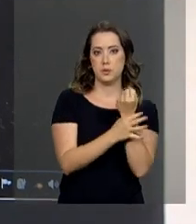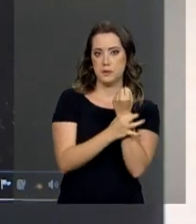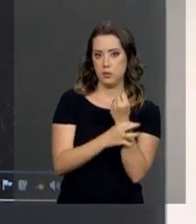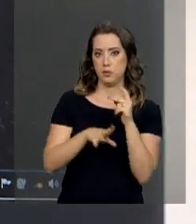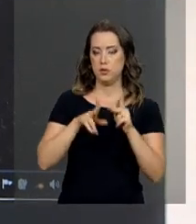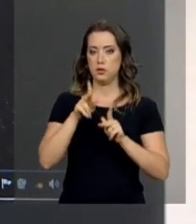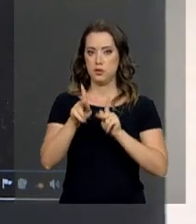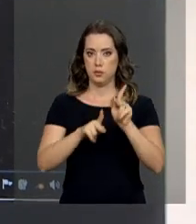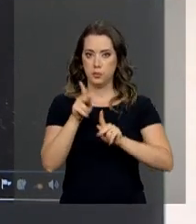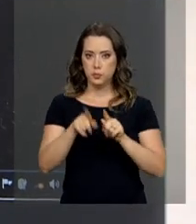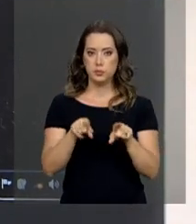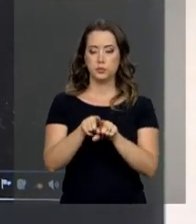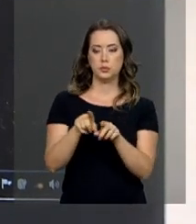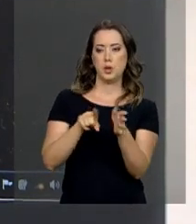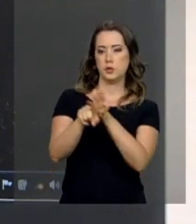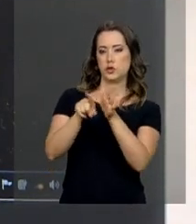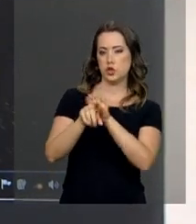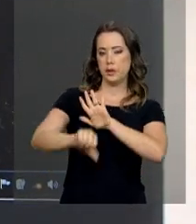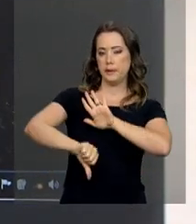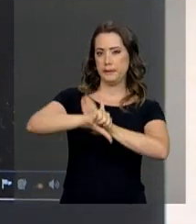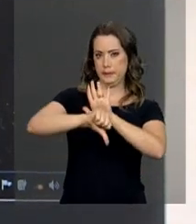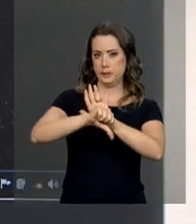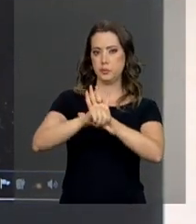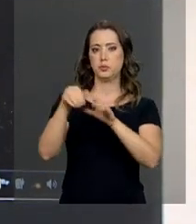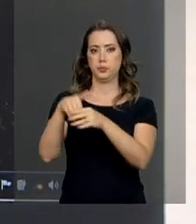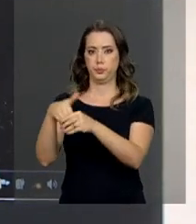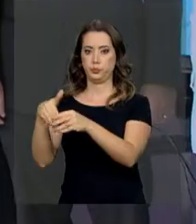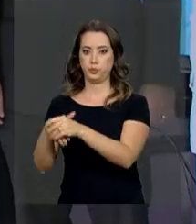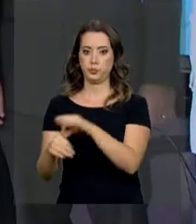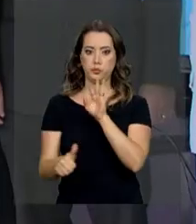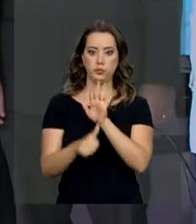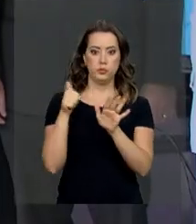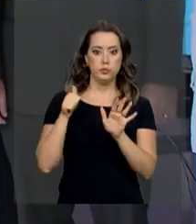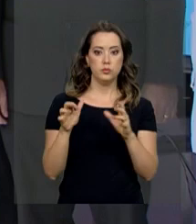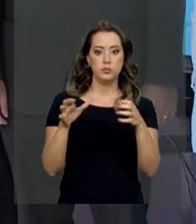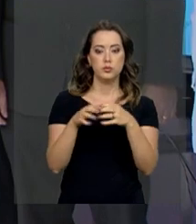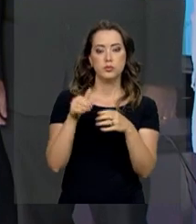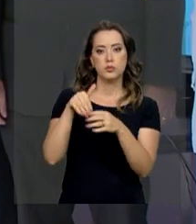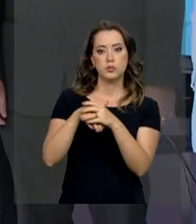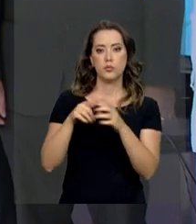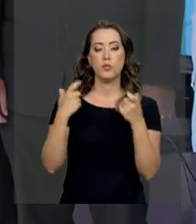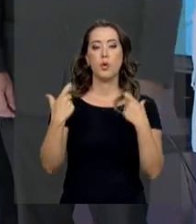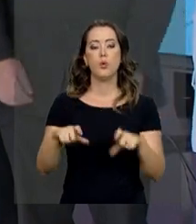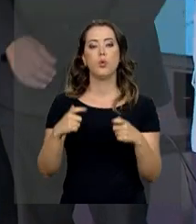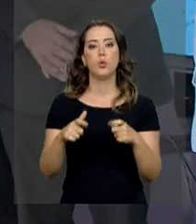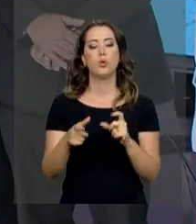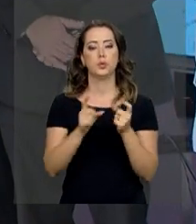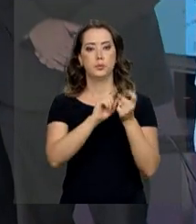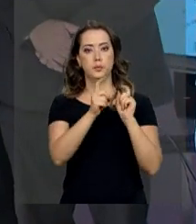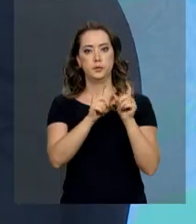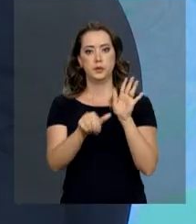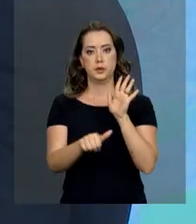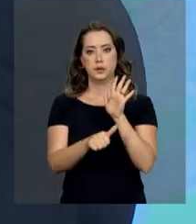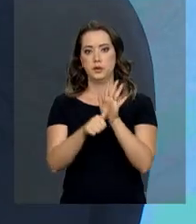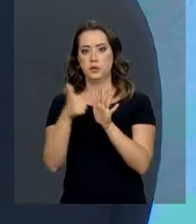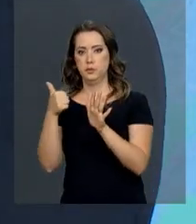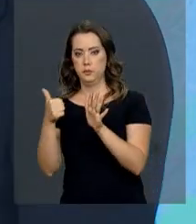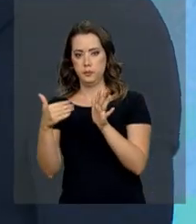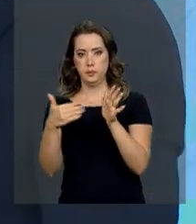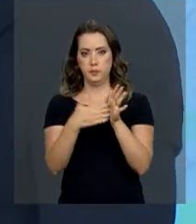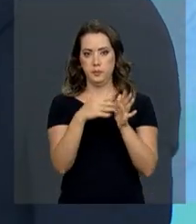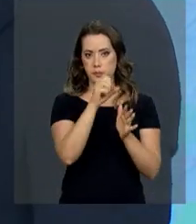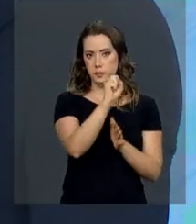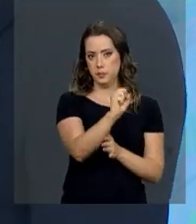agilizar a investigação de crimes eleitorais. Durante o primeiro turno, o Centro Integrado funciona de 1º a 8 de